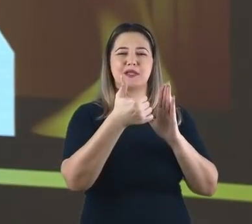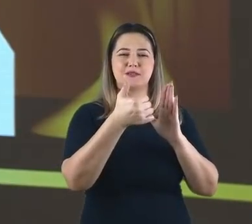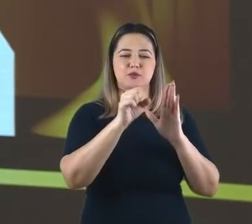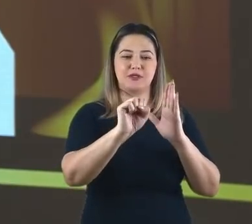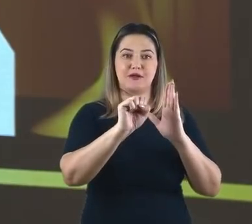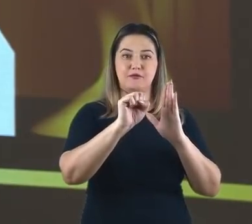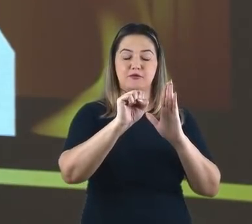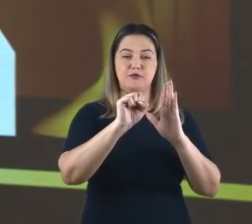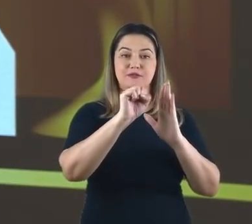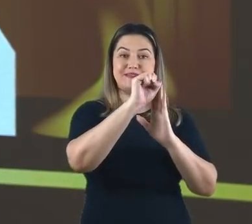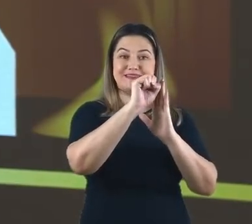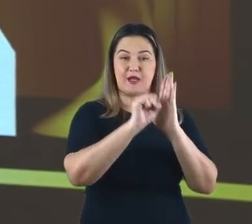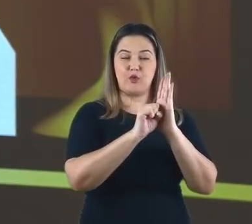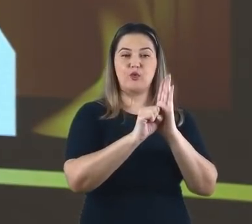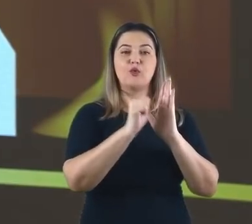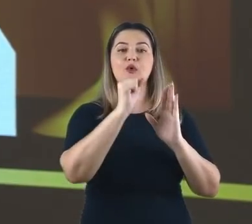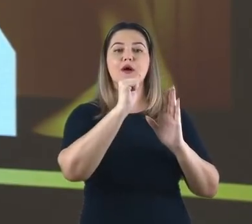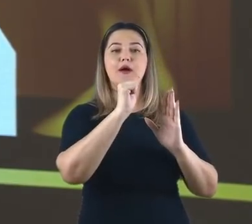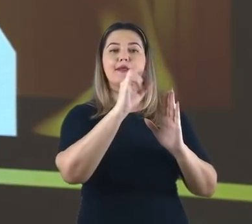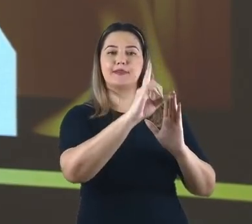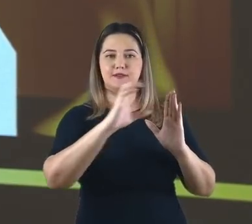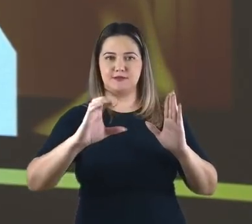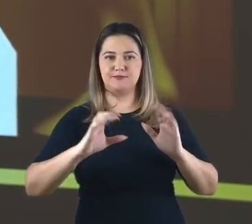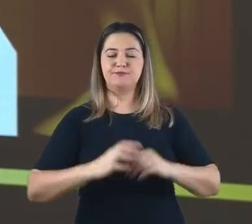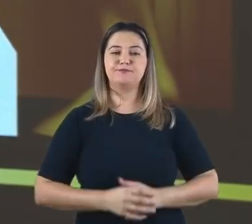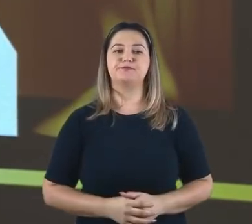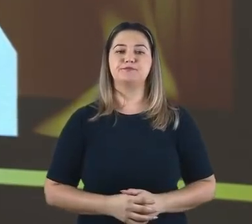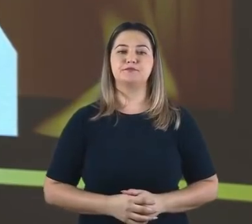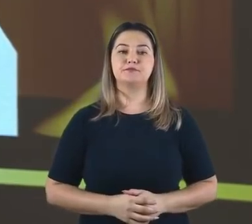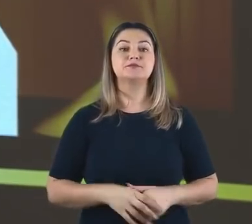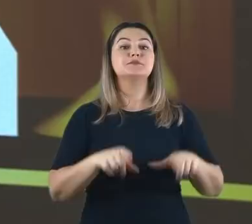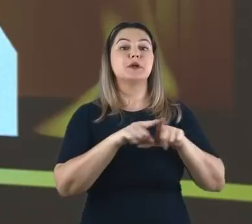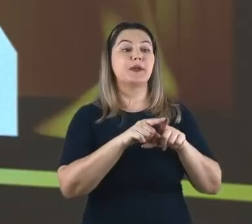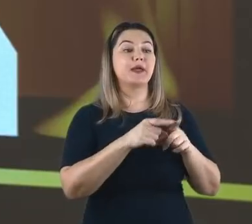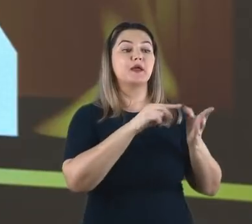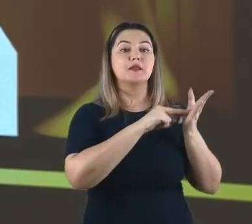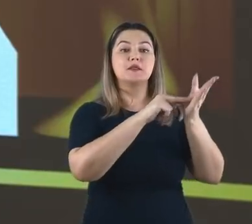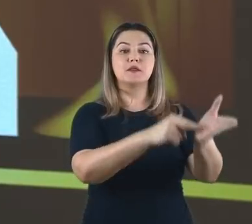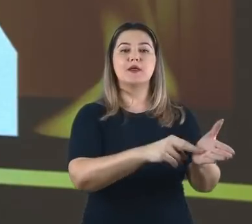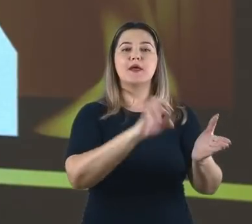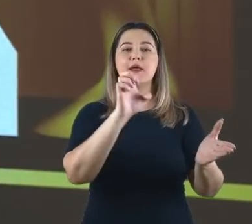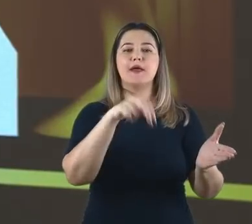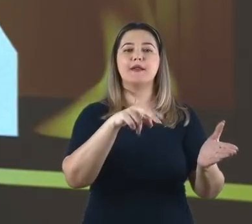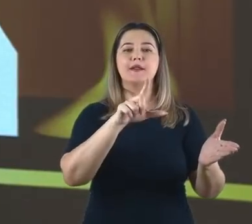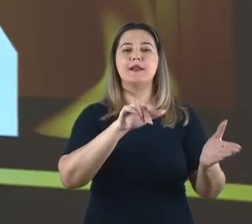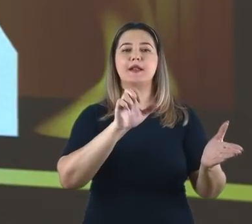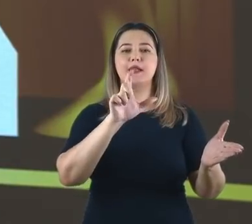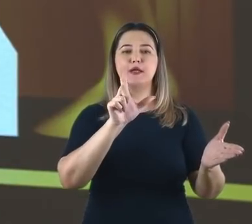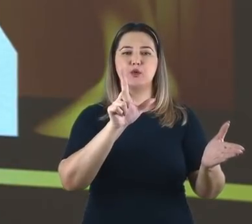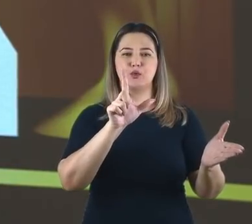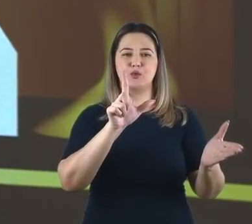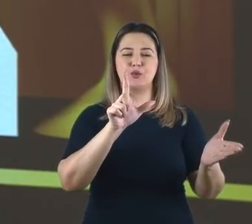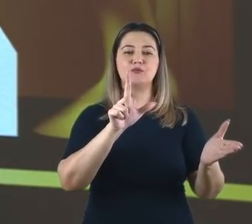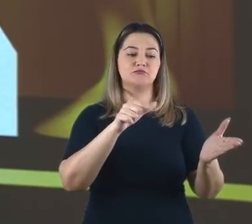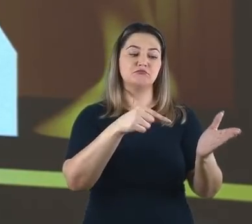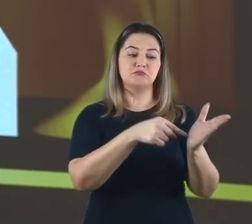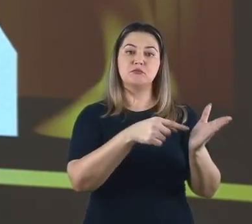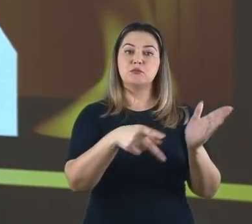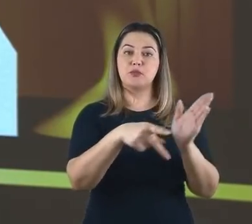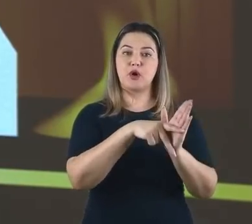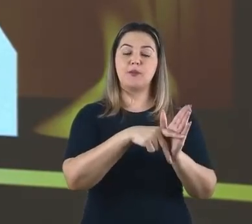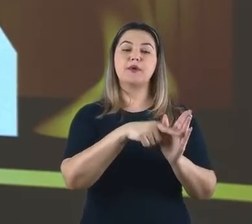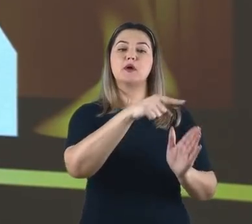E o texto é endereçado a um certo Enlil Nadim Sumi. Ele foi dado o título de